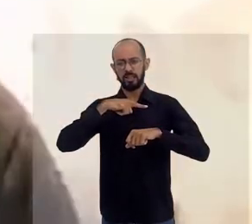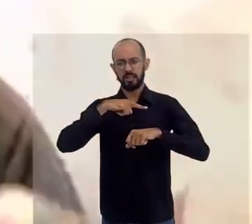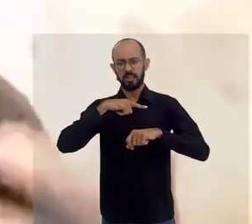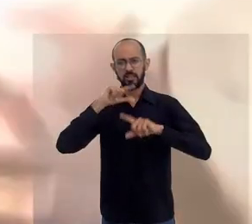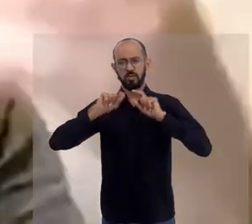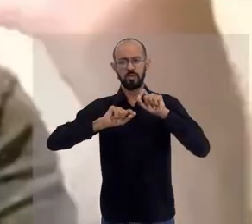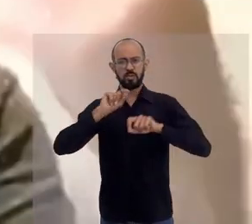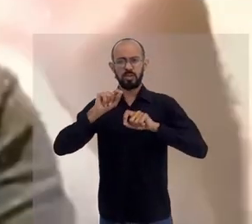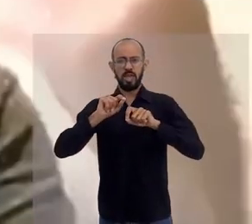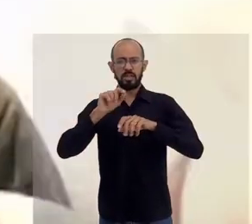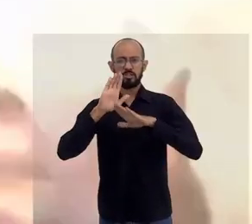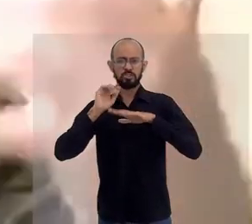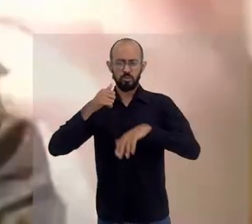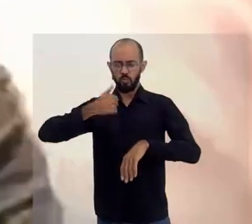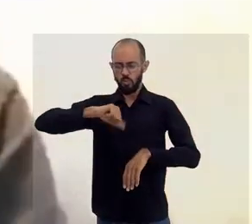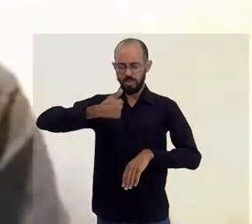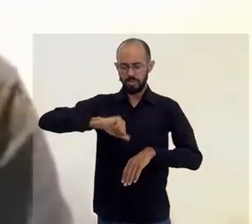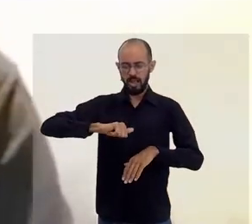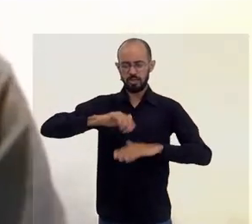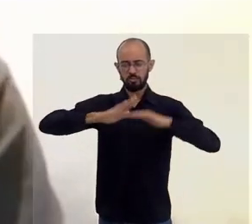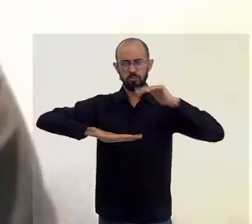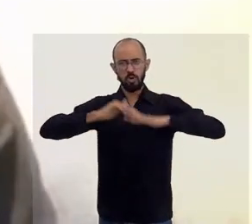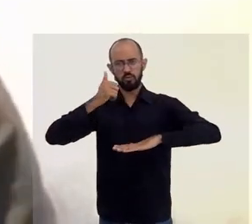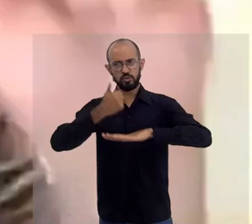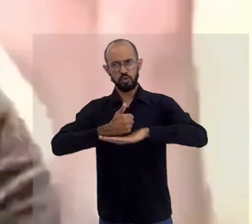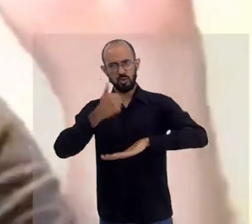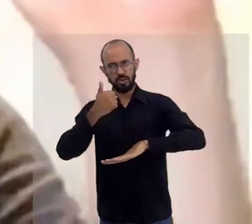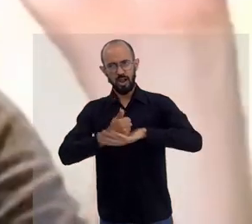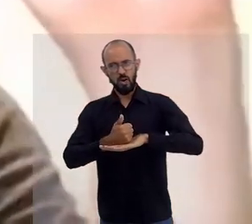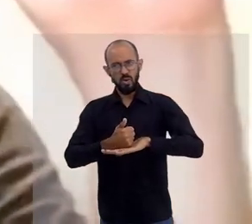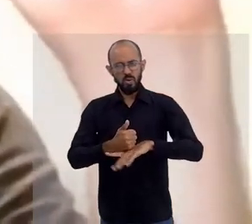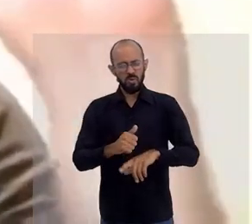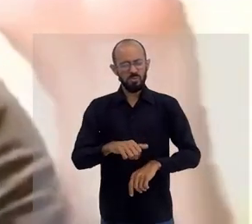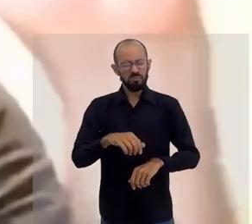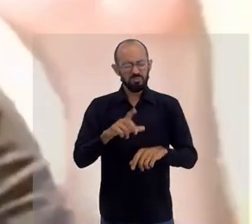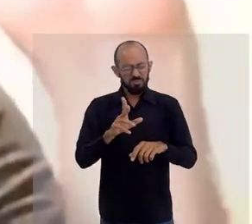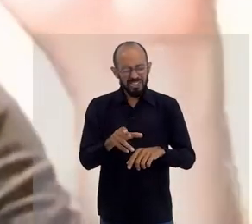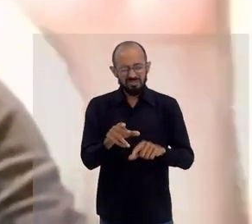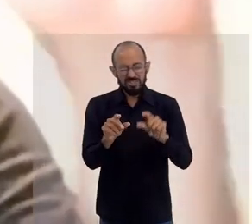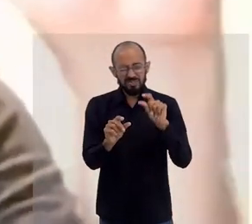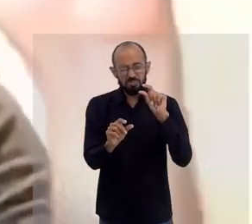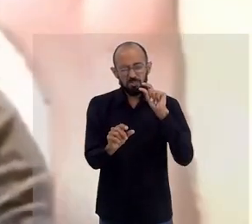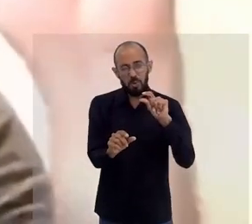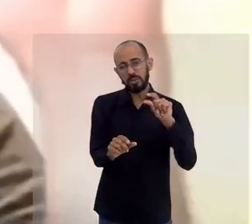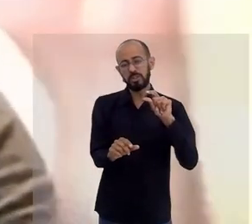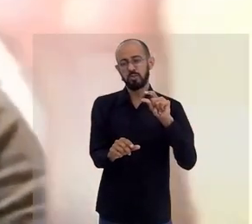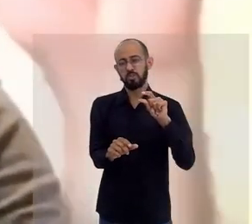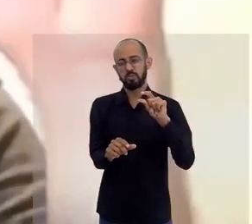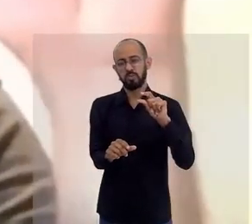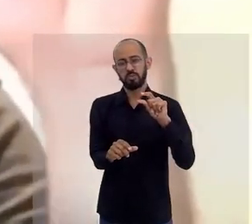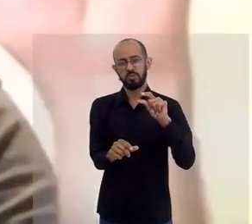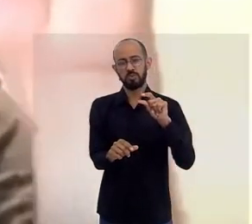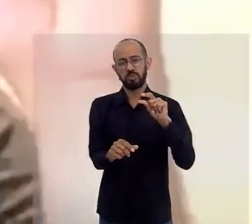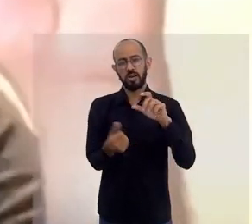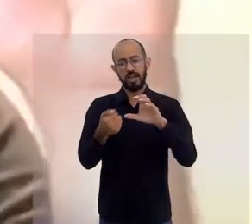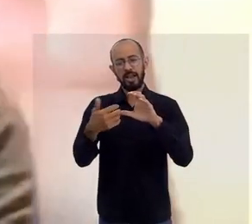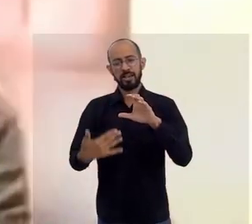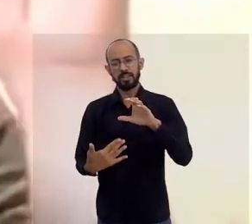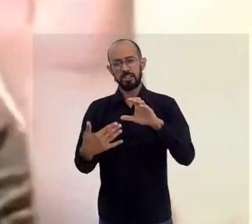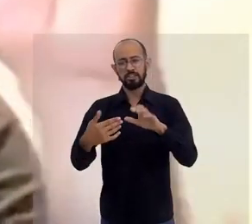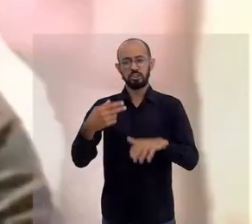benefício, que você tem de qualidade, o que você tem de habilidade e que 5% dessa sua